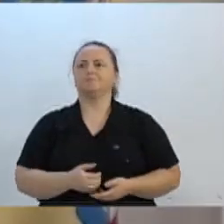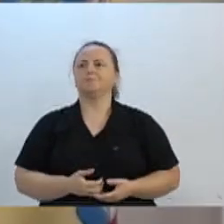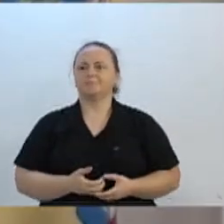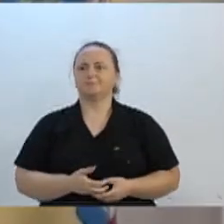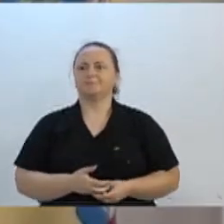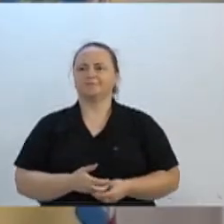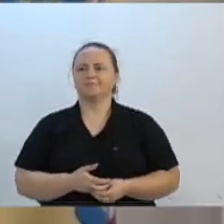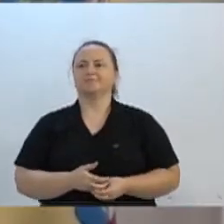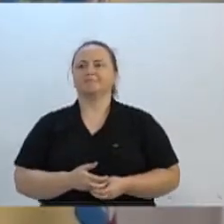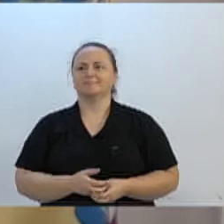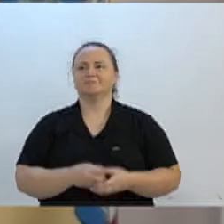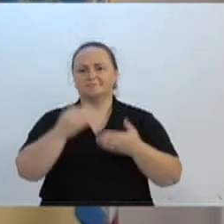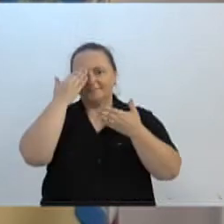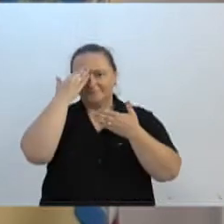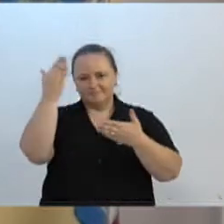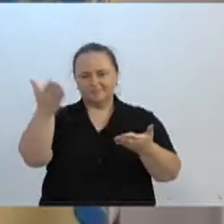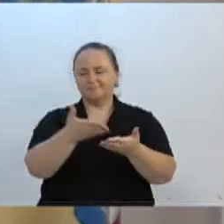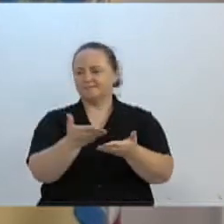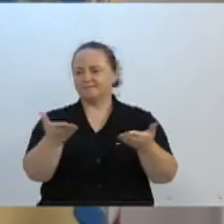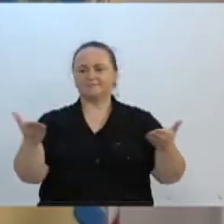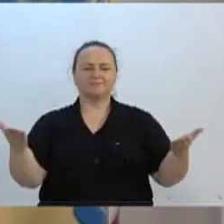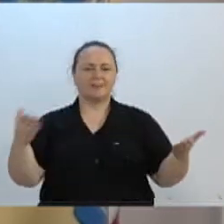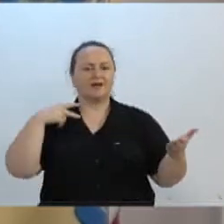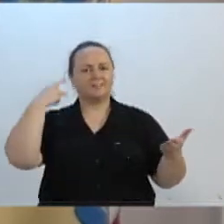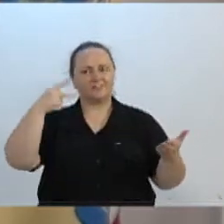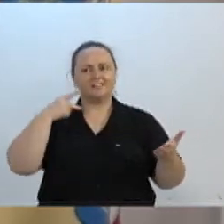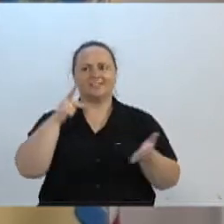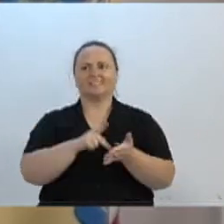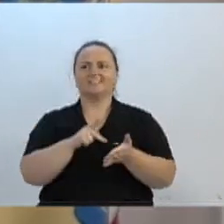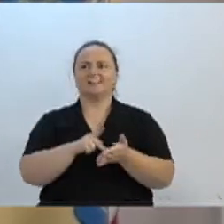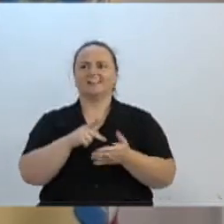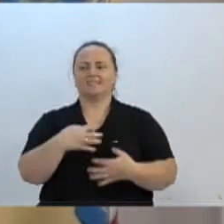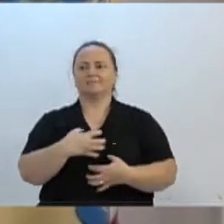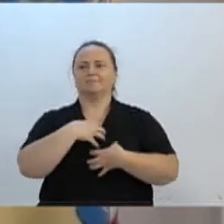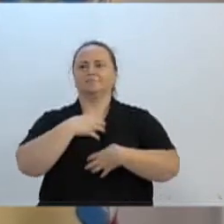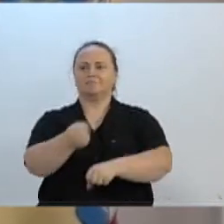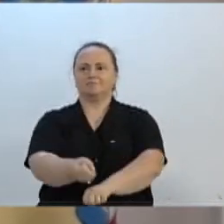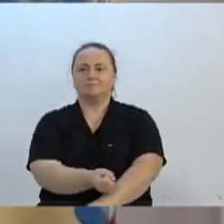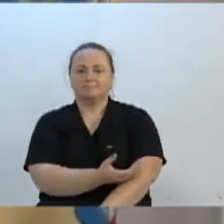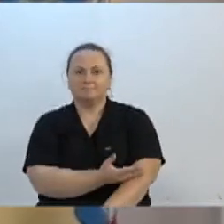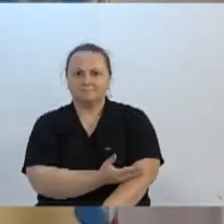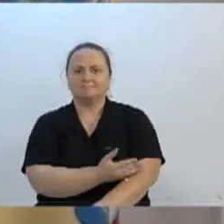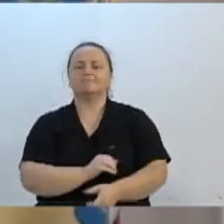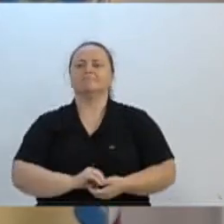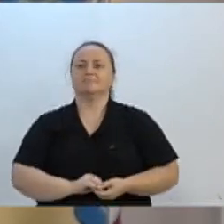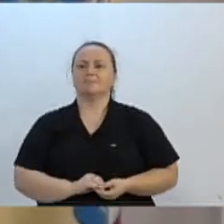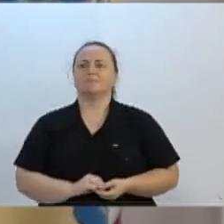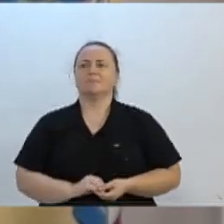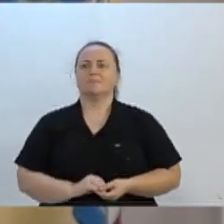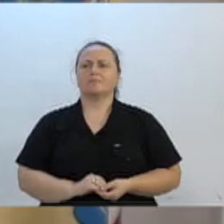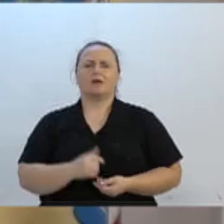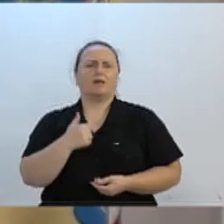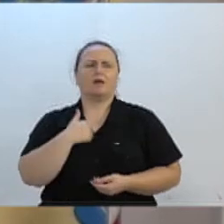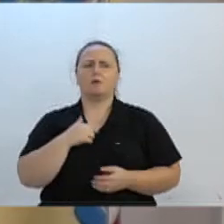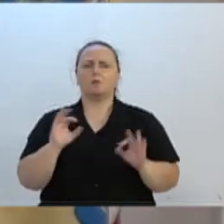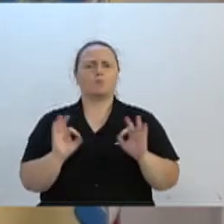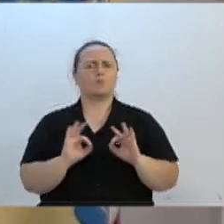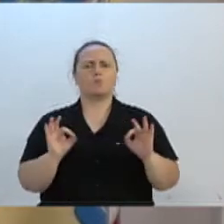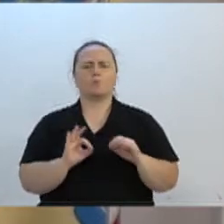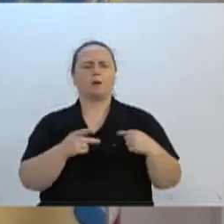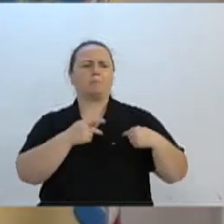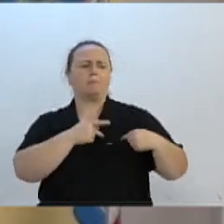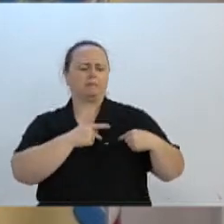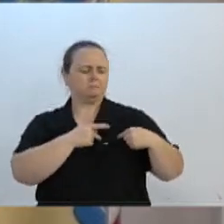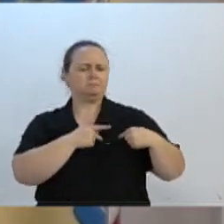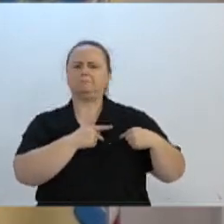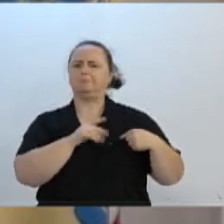Muito obrigado a todos os vereadores, fico até emocionado, quando eu cheguei nessa casa e em nenhum momento eu pensei em partido, eu pensei que somos 15